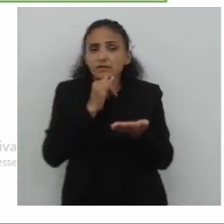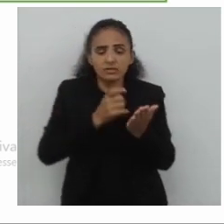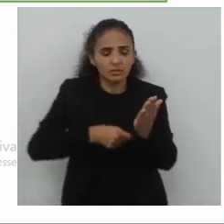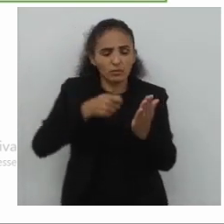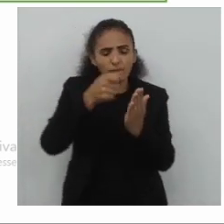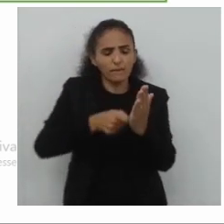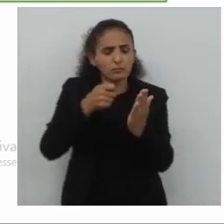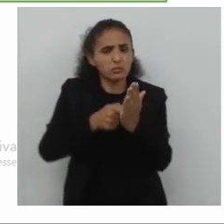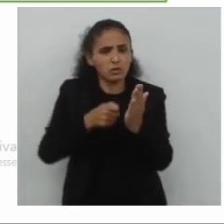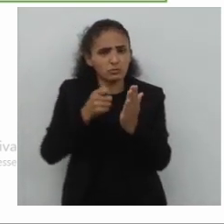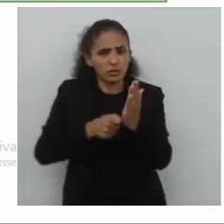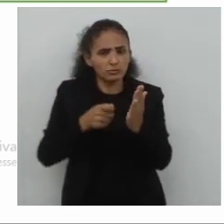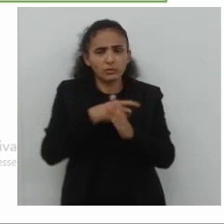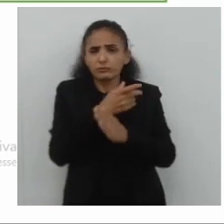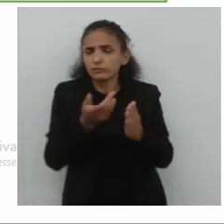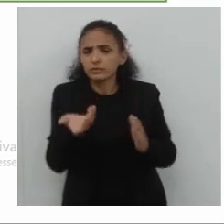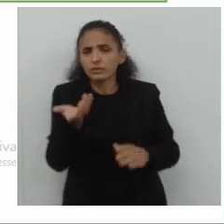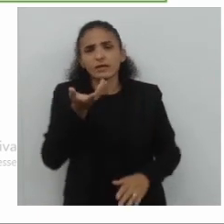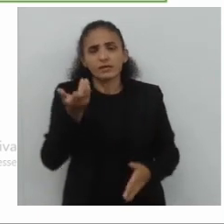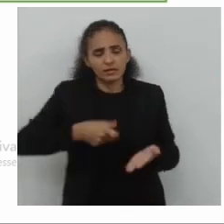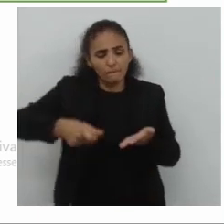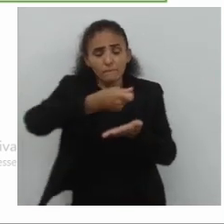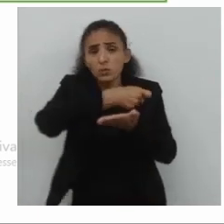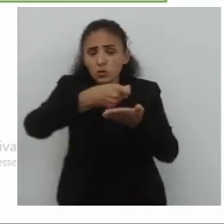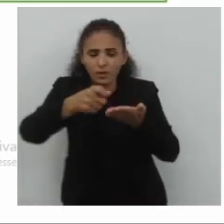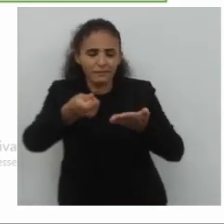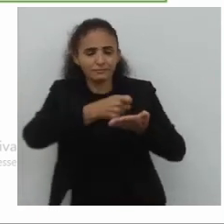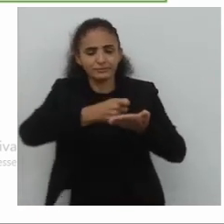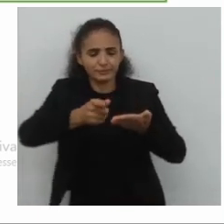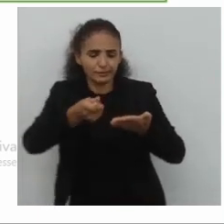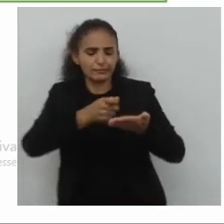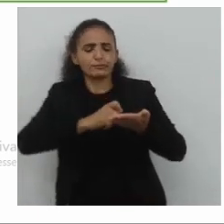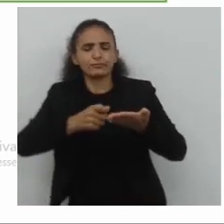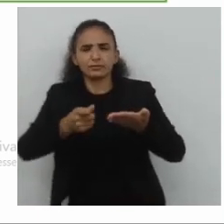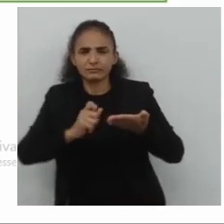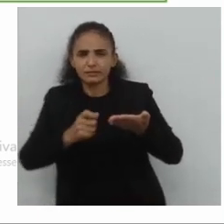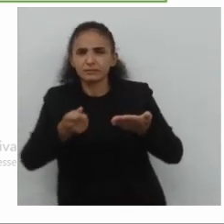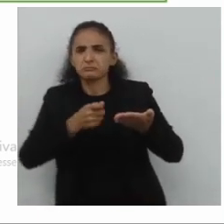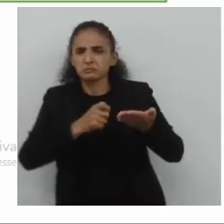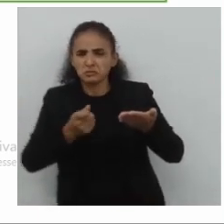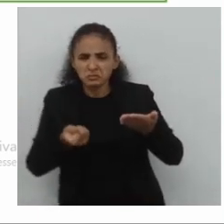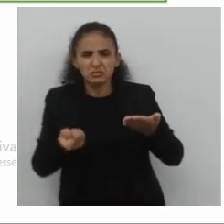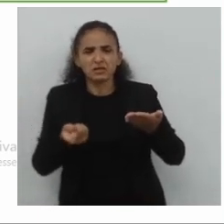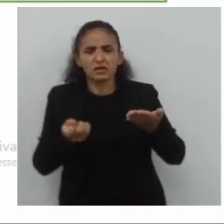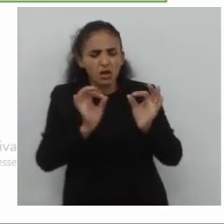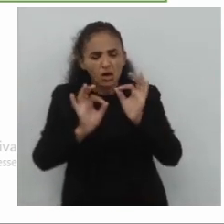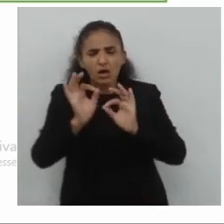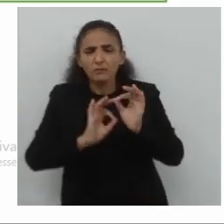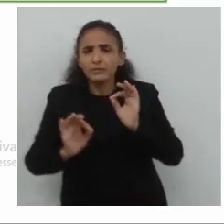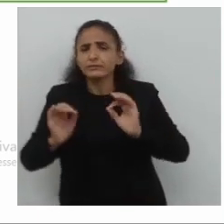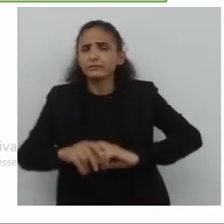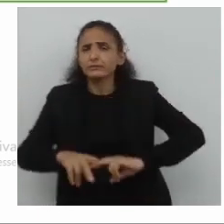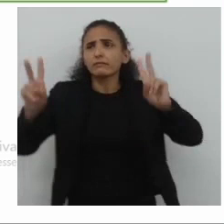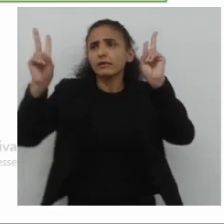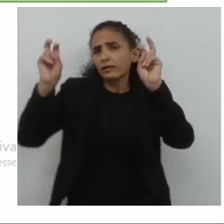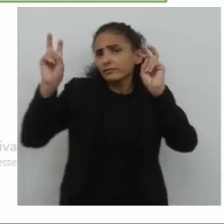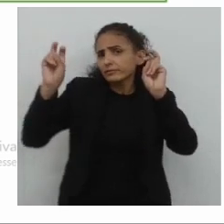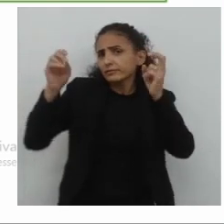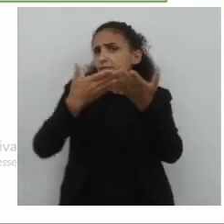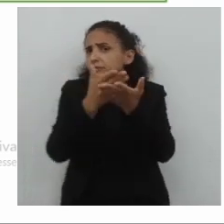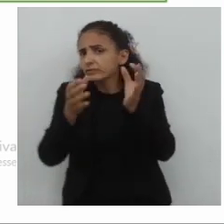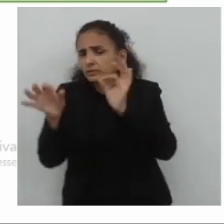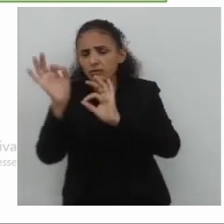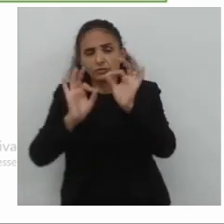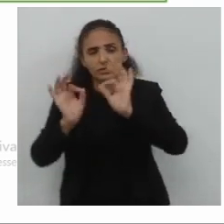dissertação, por exemplo, quer dizer, você redigir um texto, que o seu professor pede, sobre um determinado tema, a